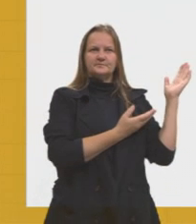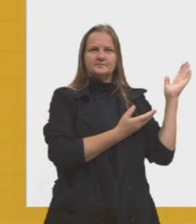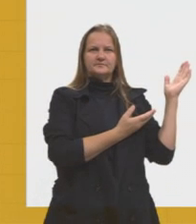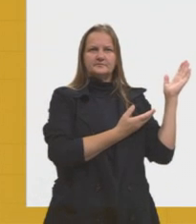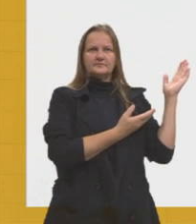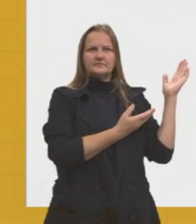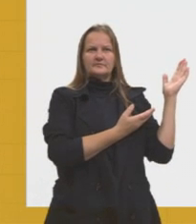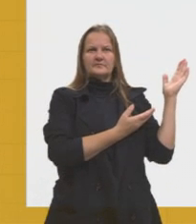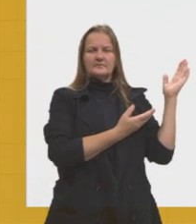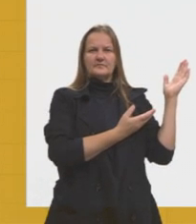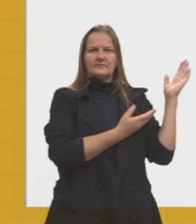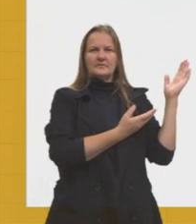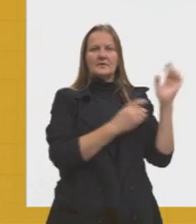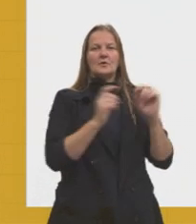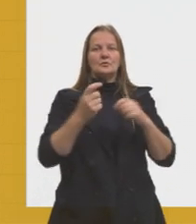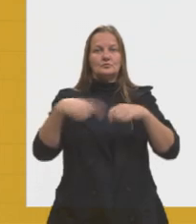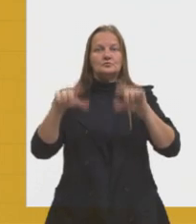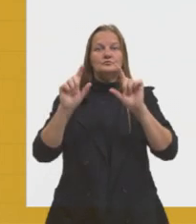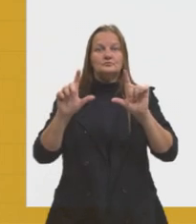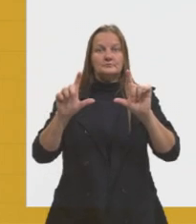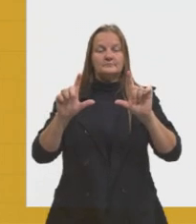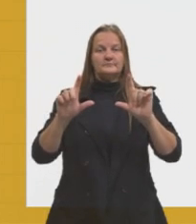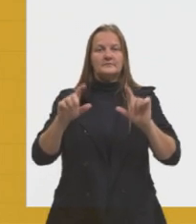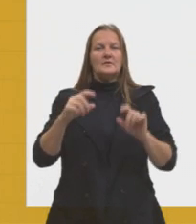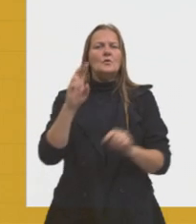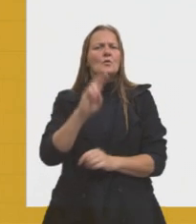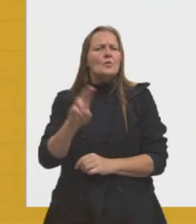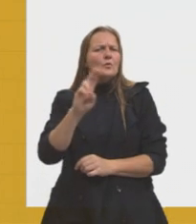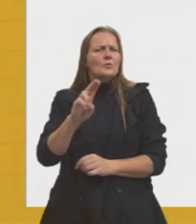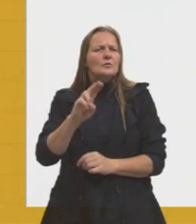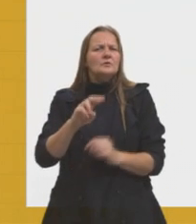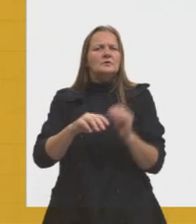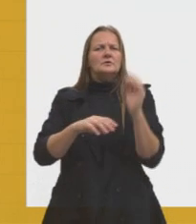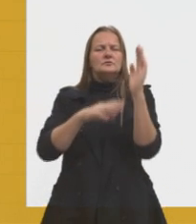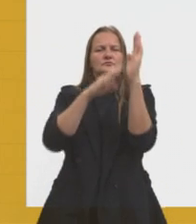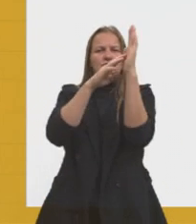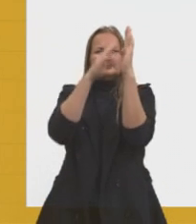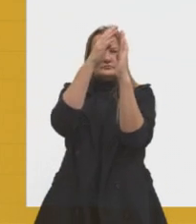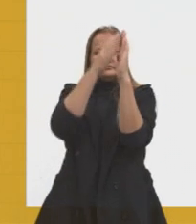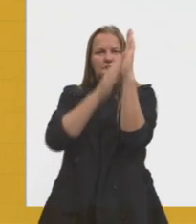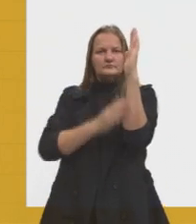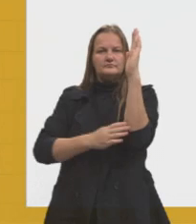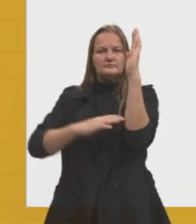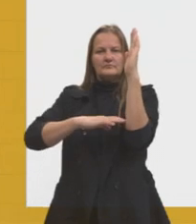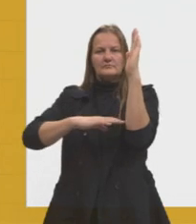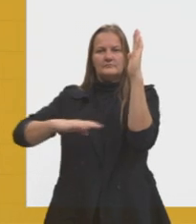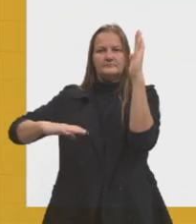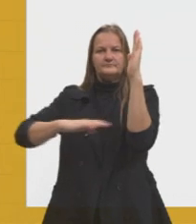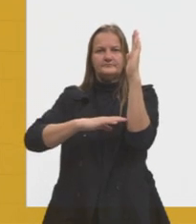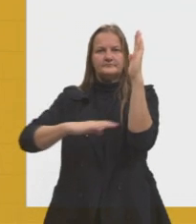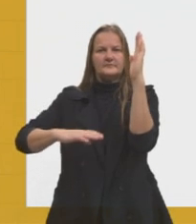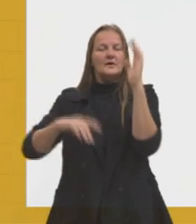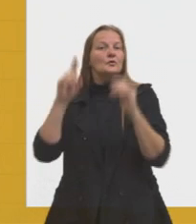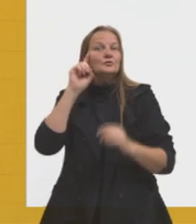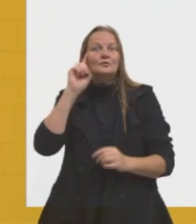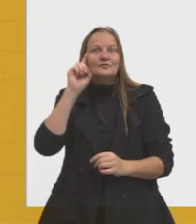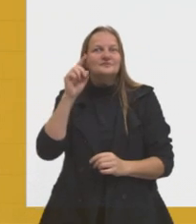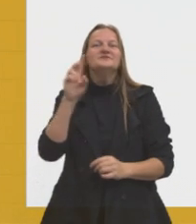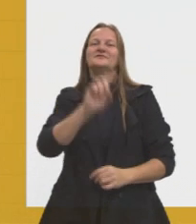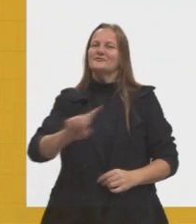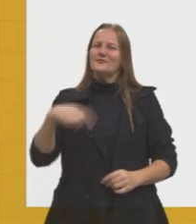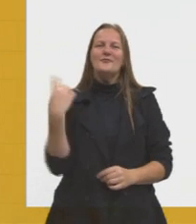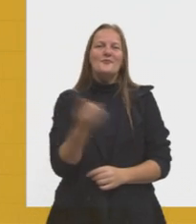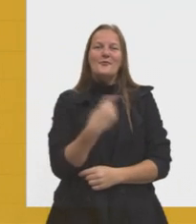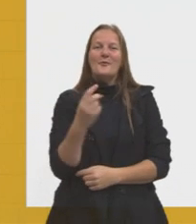Indo ainda para o próximo slide, esse uso, então, de sistema de coordenada apresenta muitas situações do dia a dia. importante salientar isso,